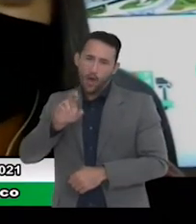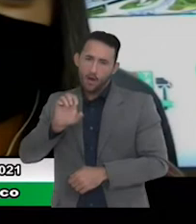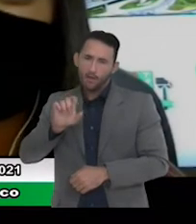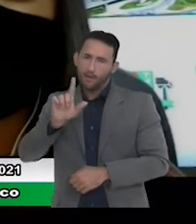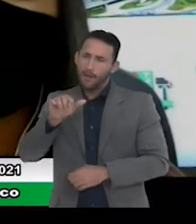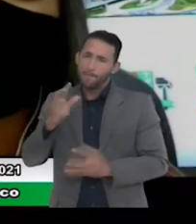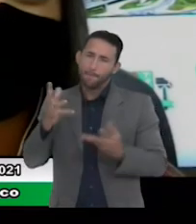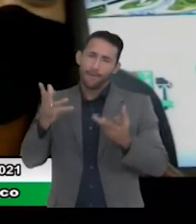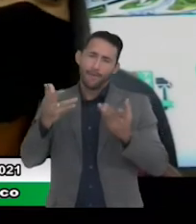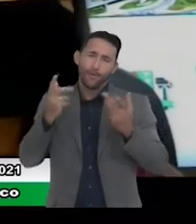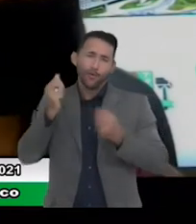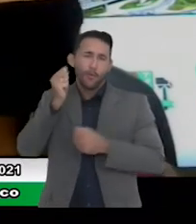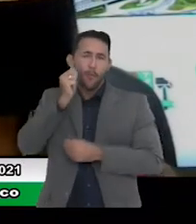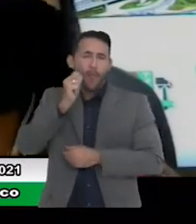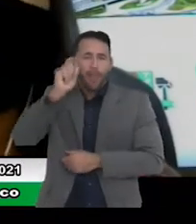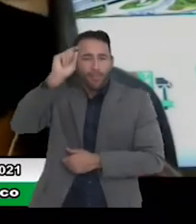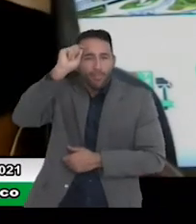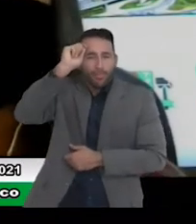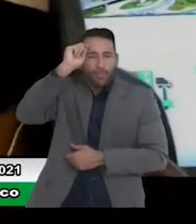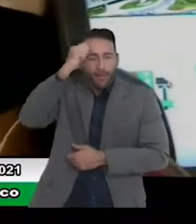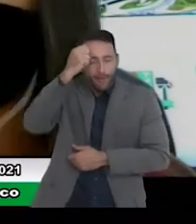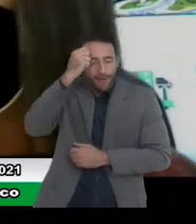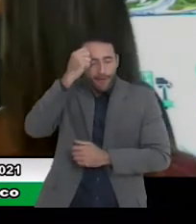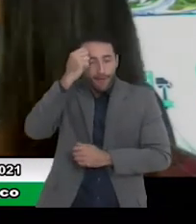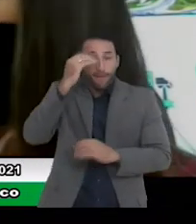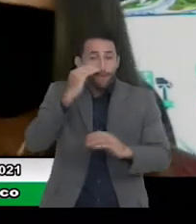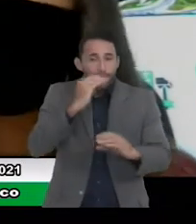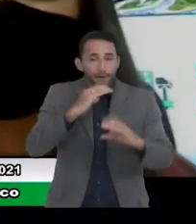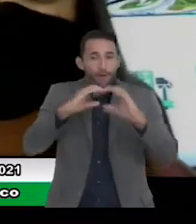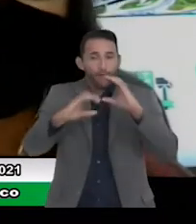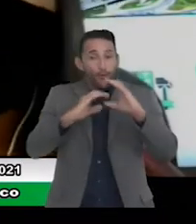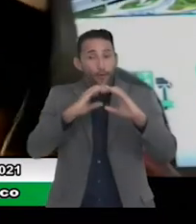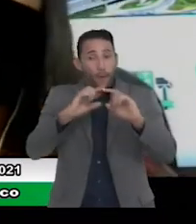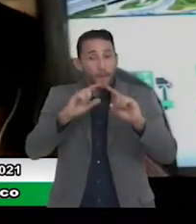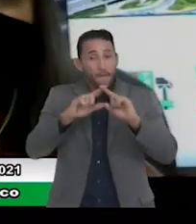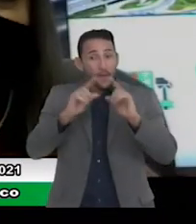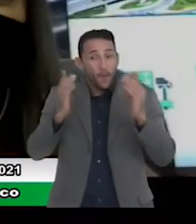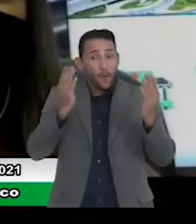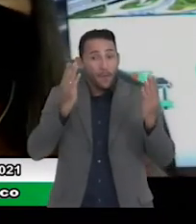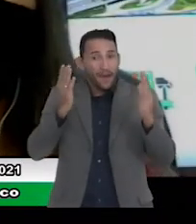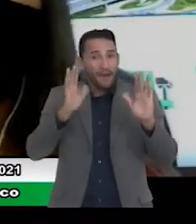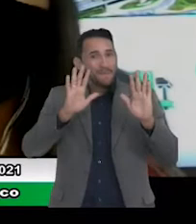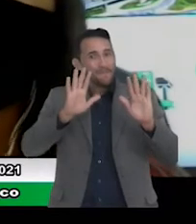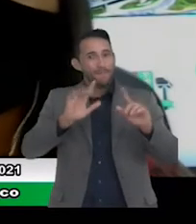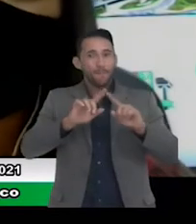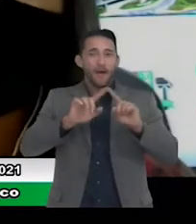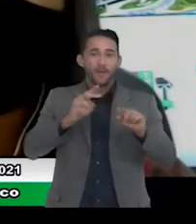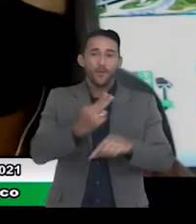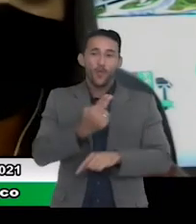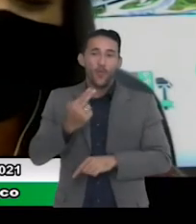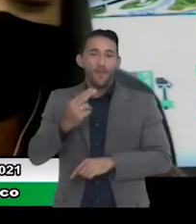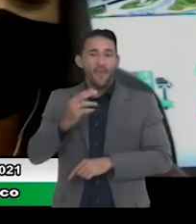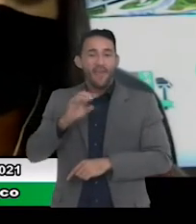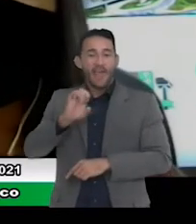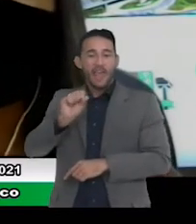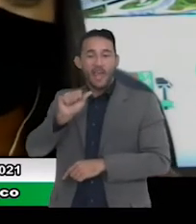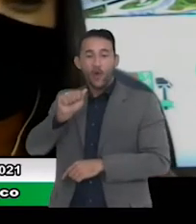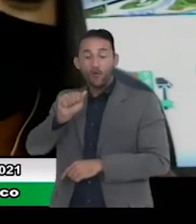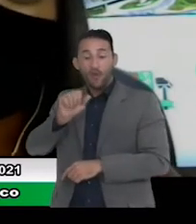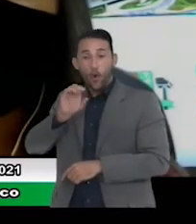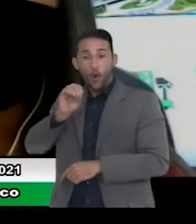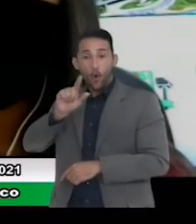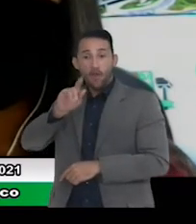uma negra cantora para mim é uma honra sempre ser comparada a ela mas Elza Oliveira carrega o sobrenome do meu pai com muito